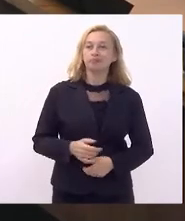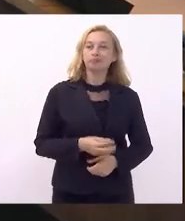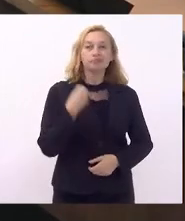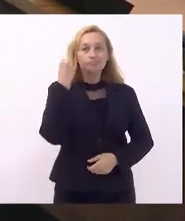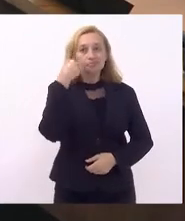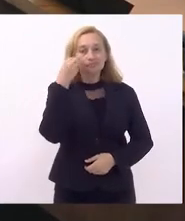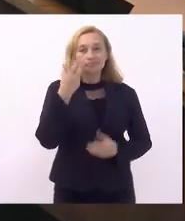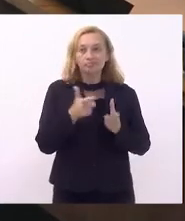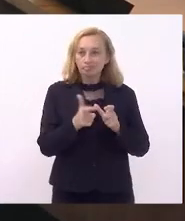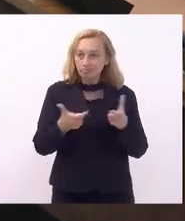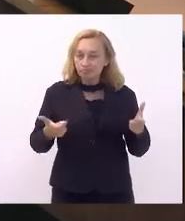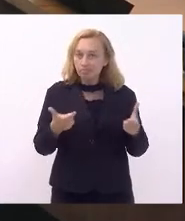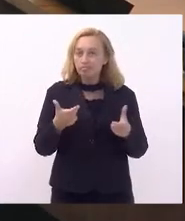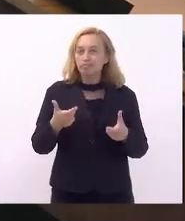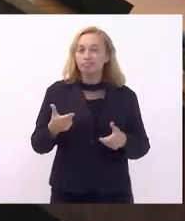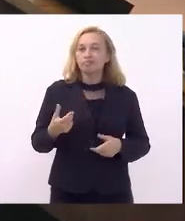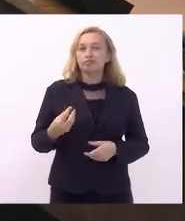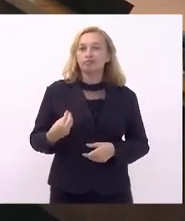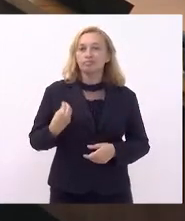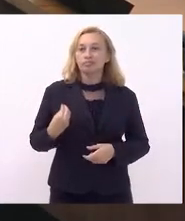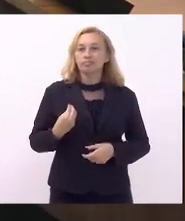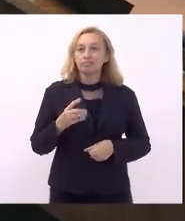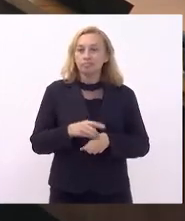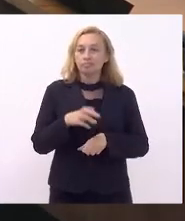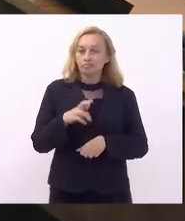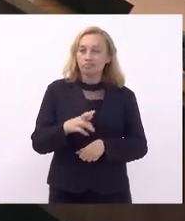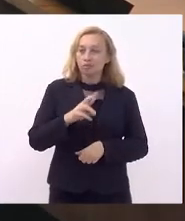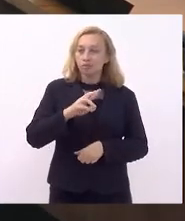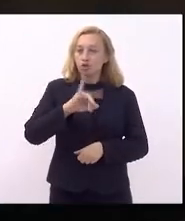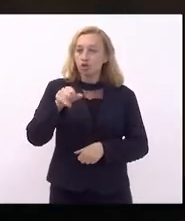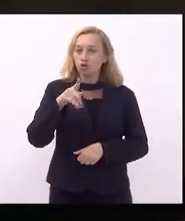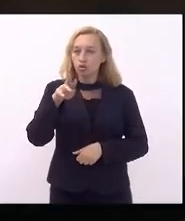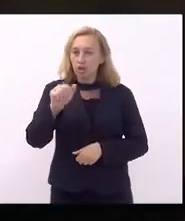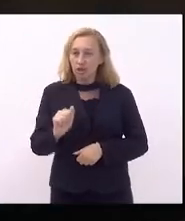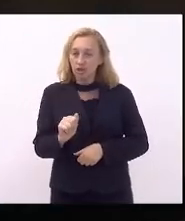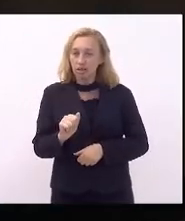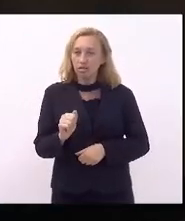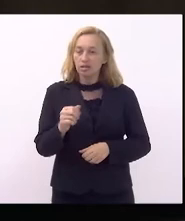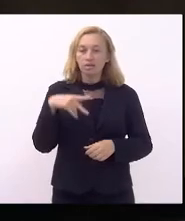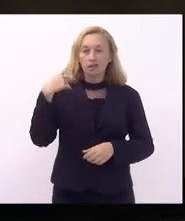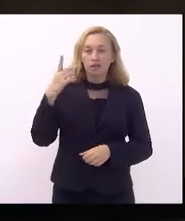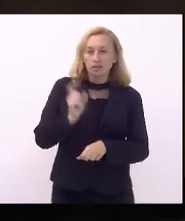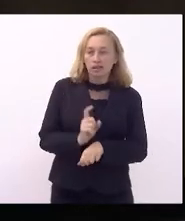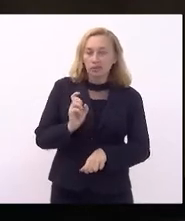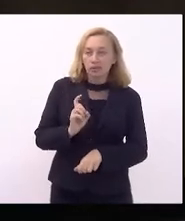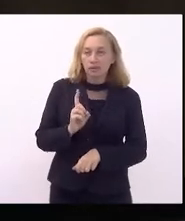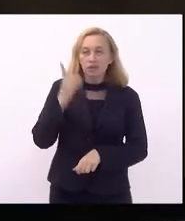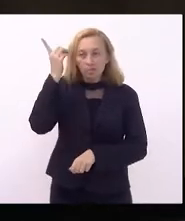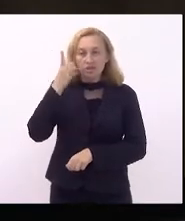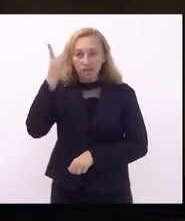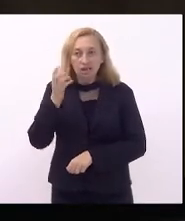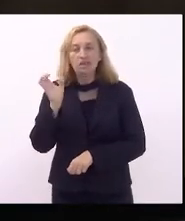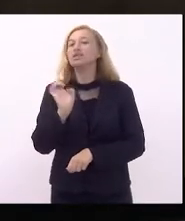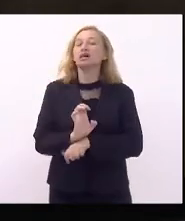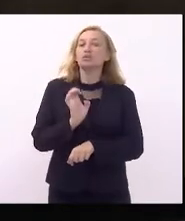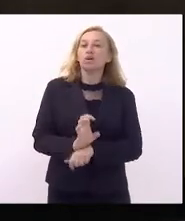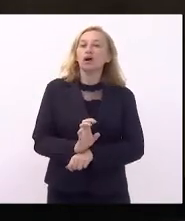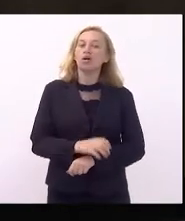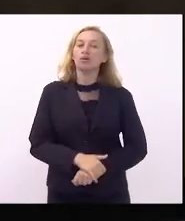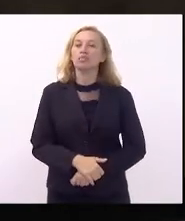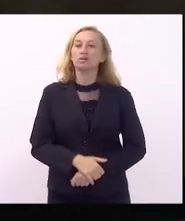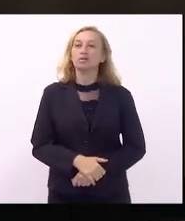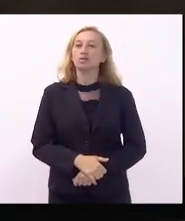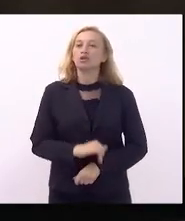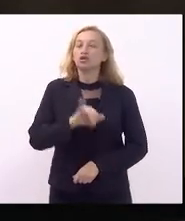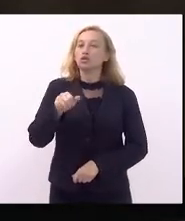experiências conviver com o doutor Giulianelli como deputado estadual aqui na Assembleia Legislativa, na minha primeira legislatura. Giulianelli